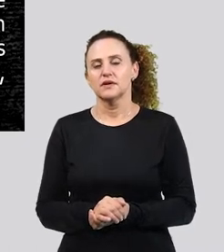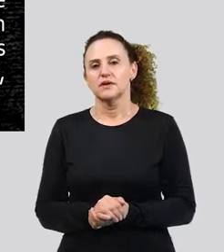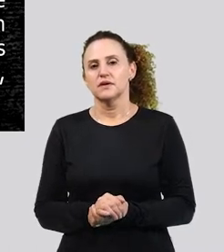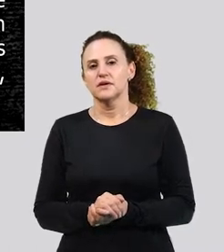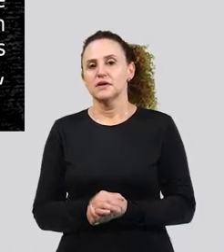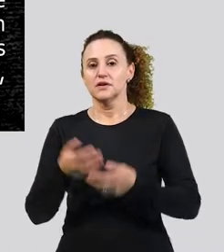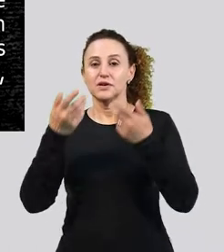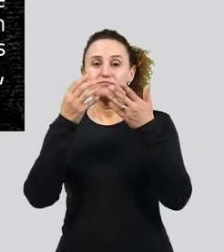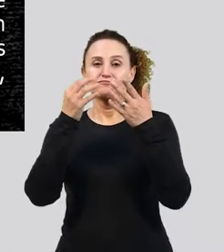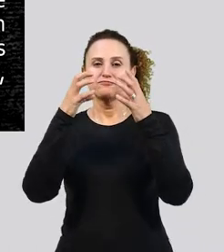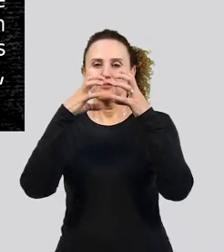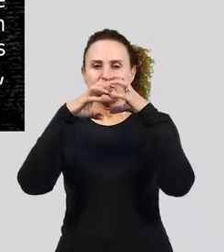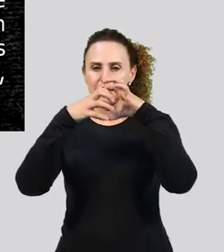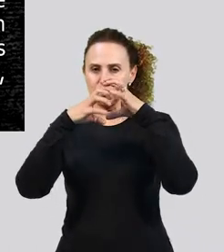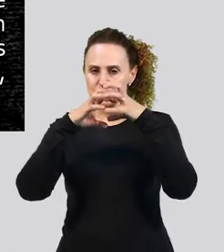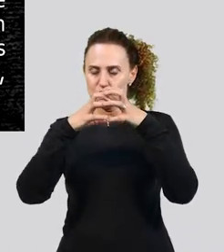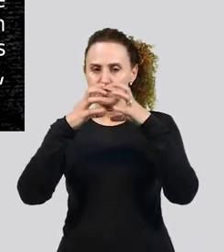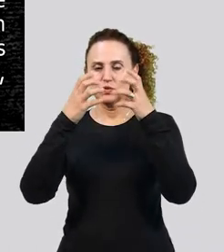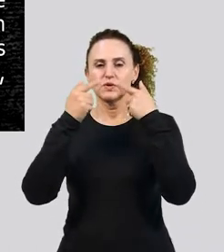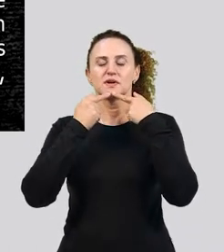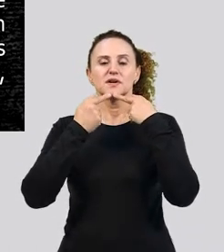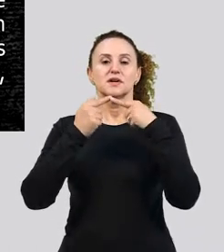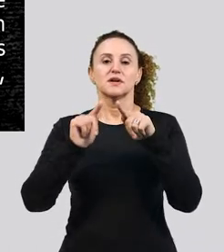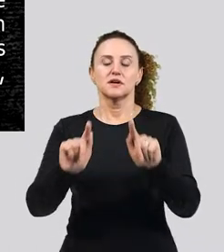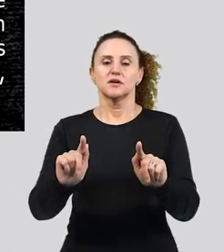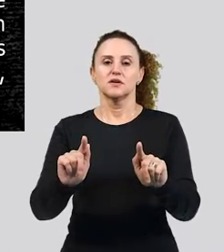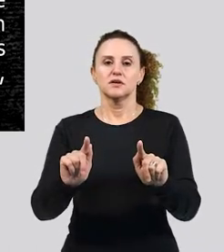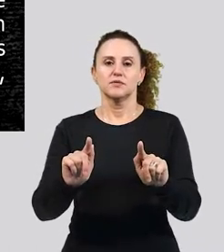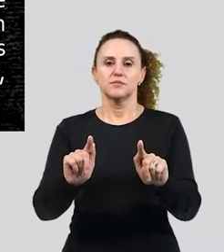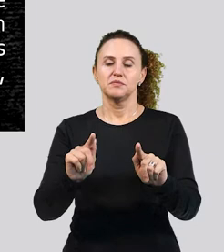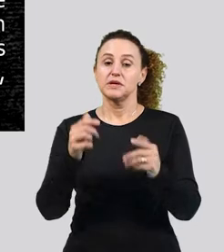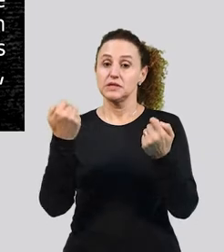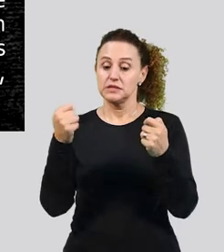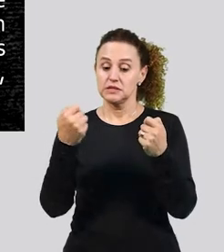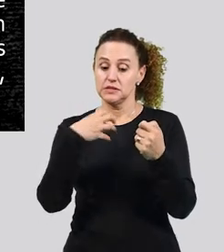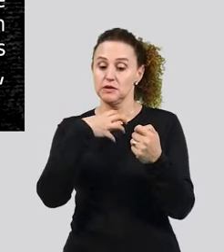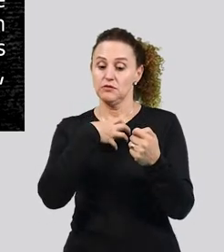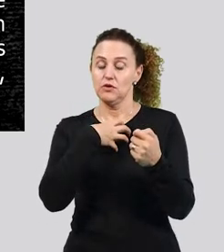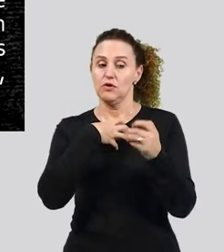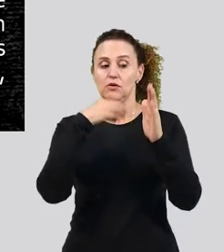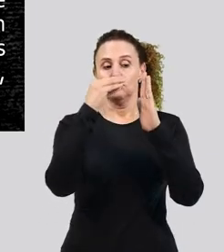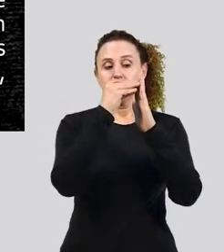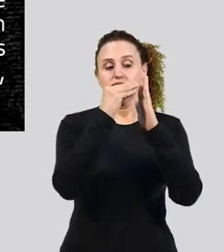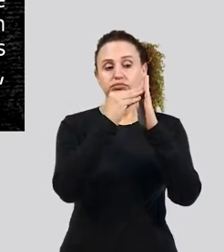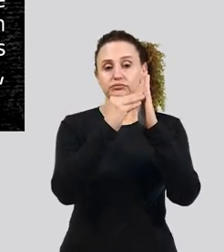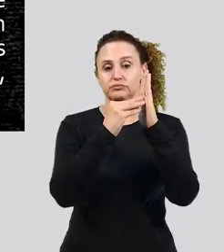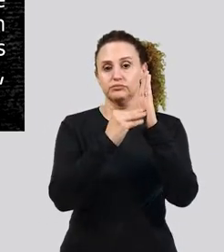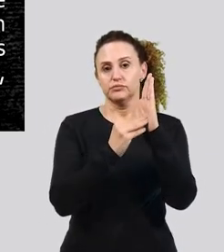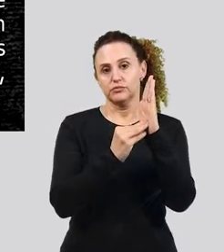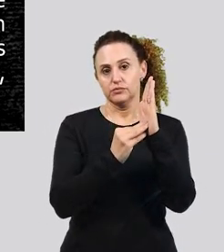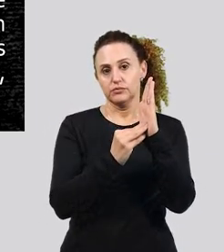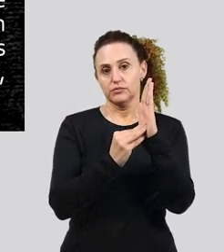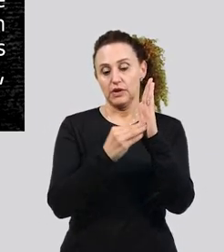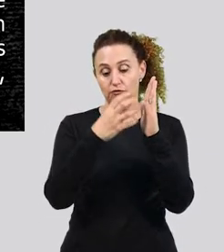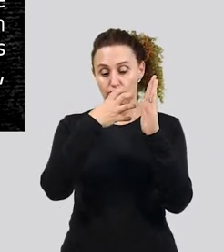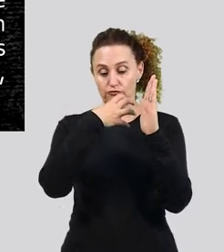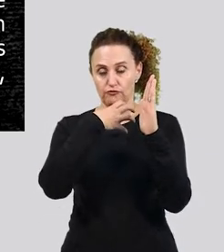gramaticais. Então, tem que ter uma forma para ter um conteúdo. Então, a forma,